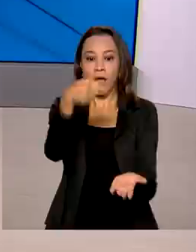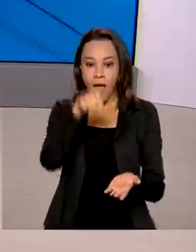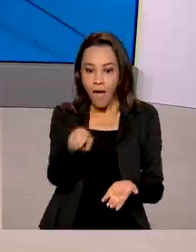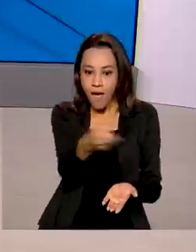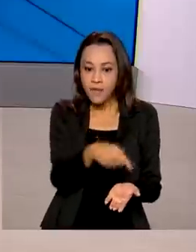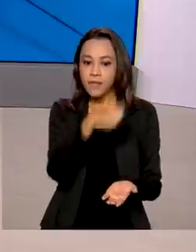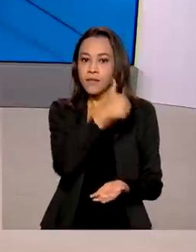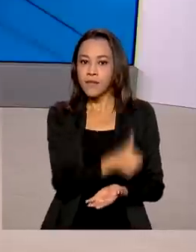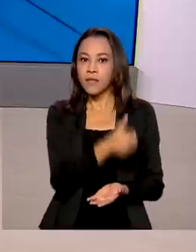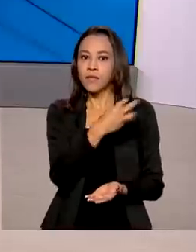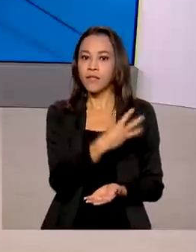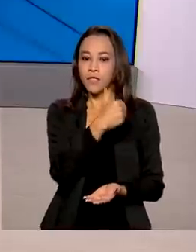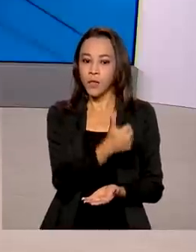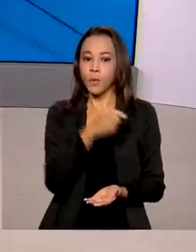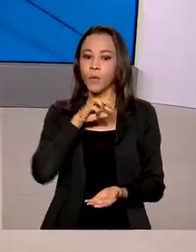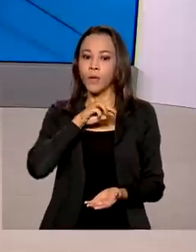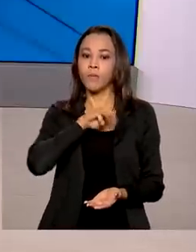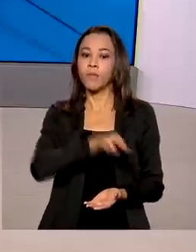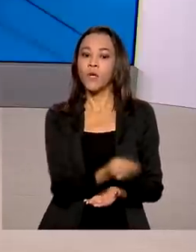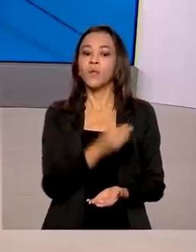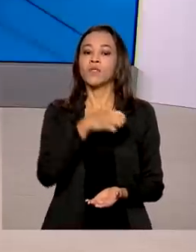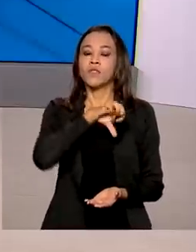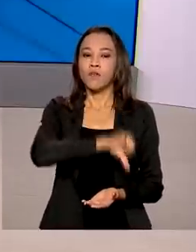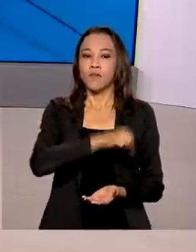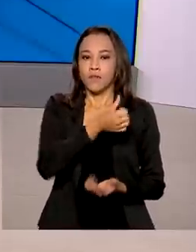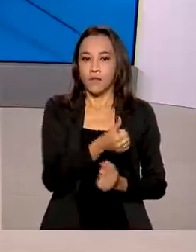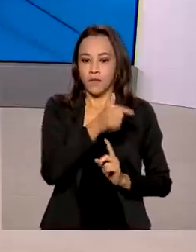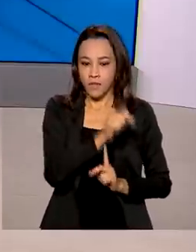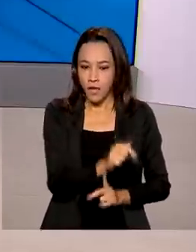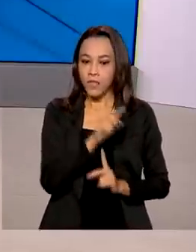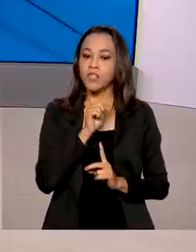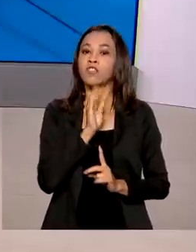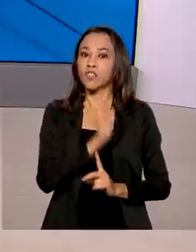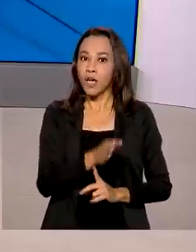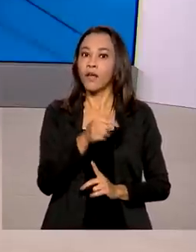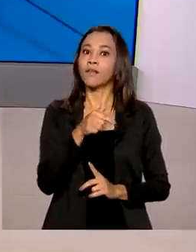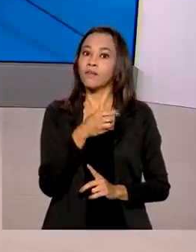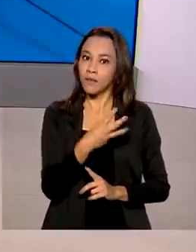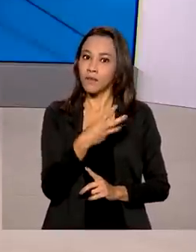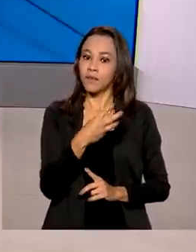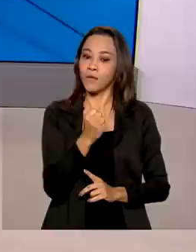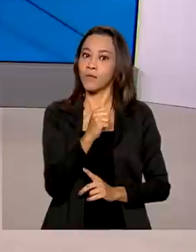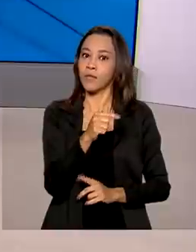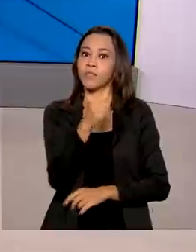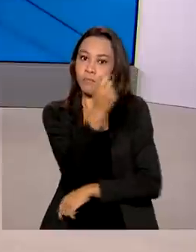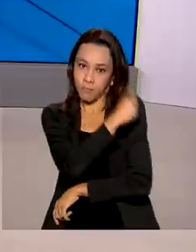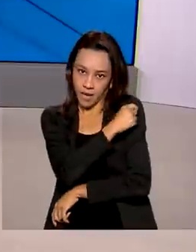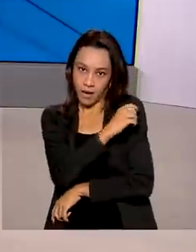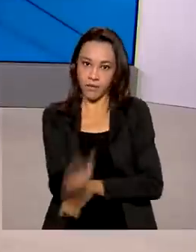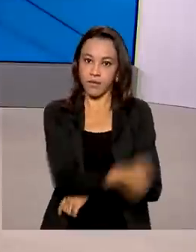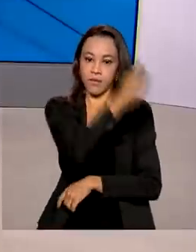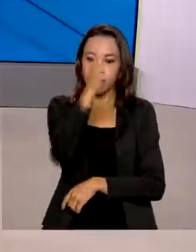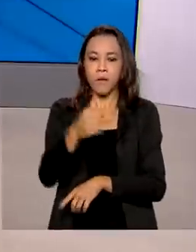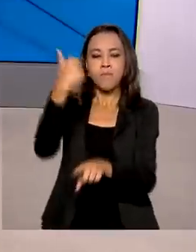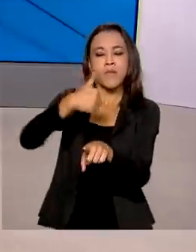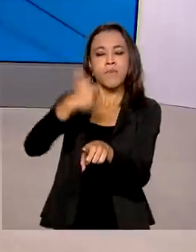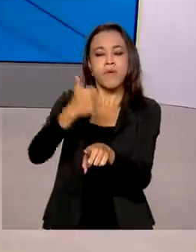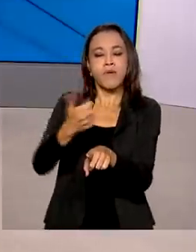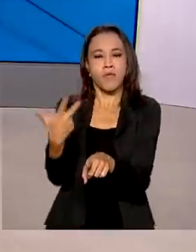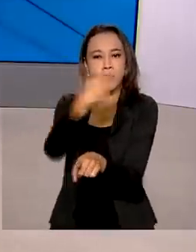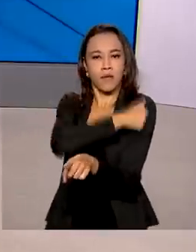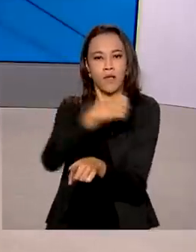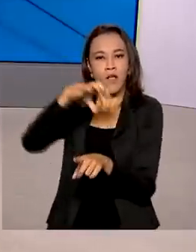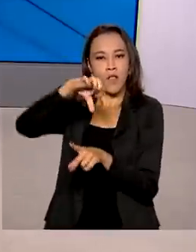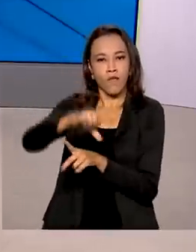.967.387 foram aplicadas. O número de brasileiros que tomaram a primeira dose da vacina